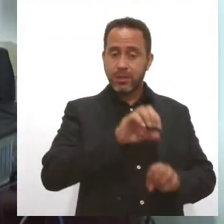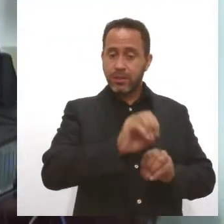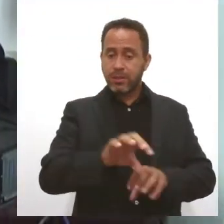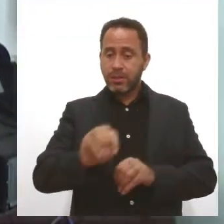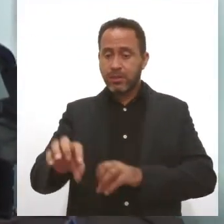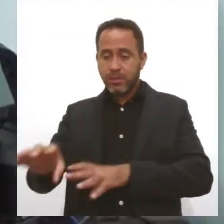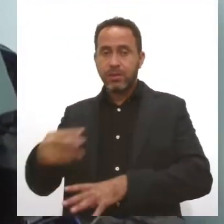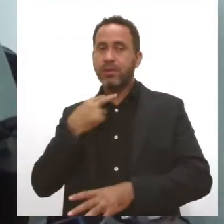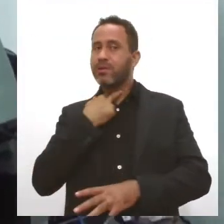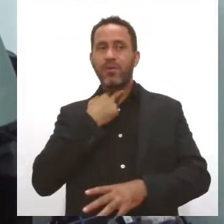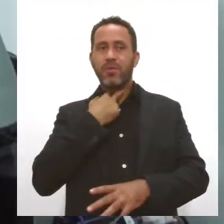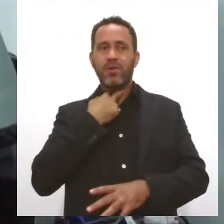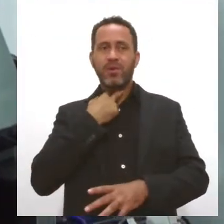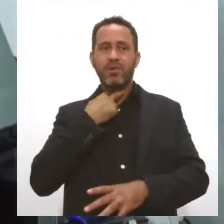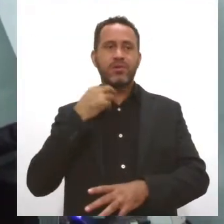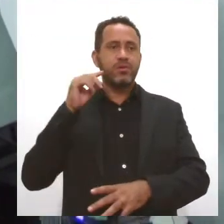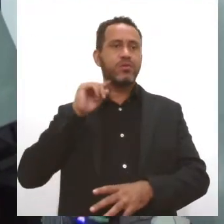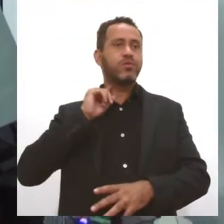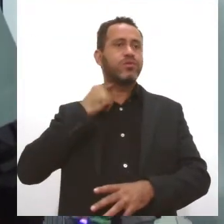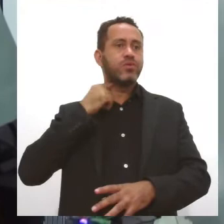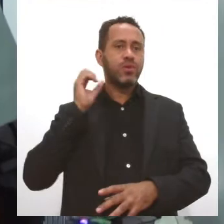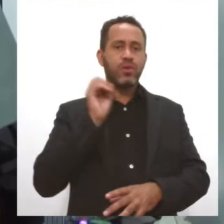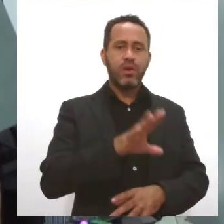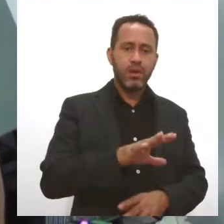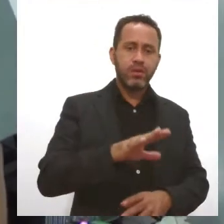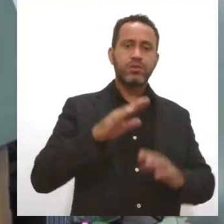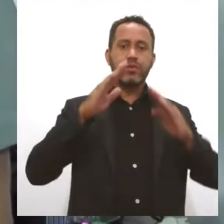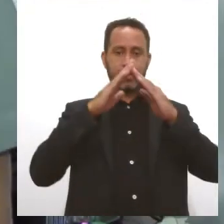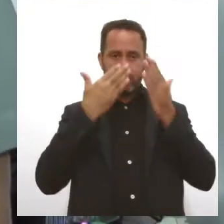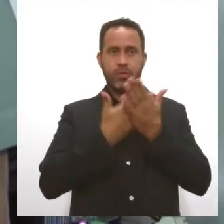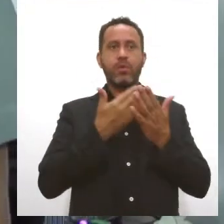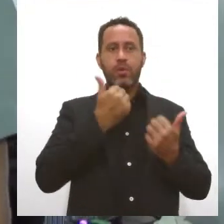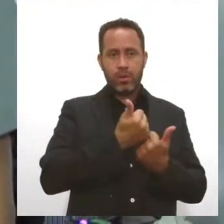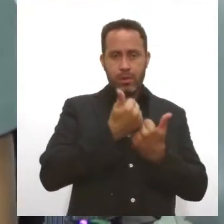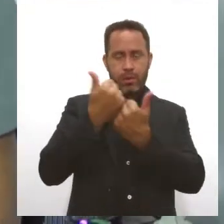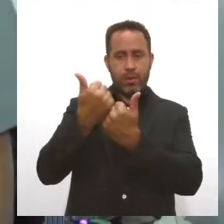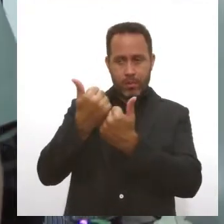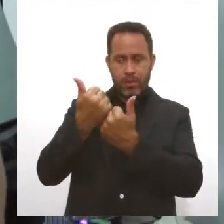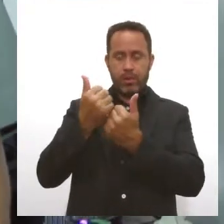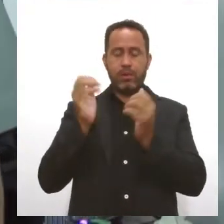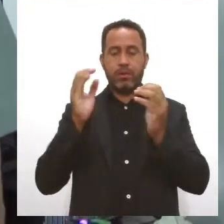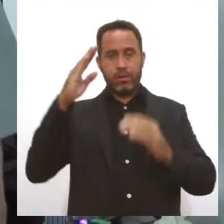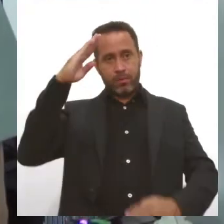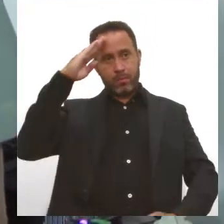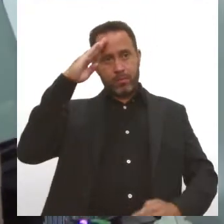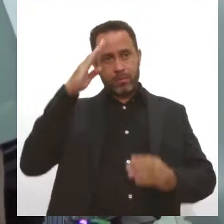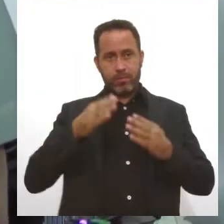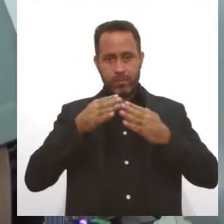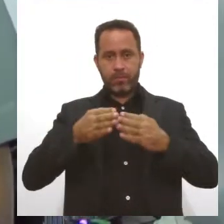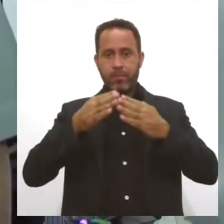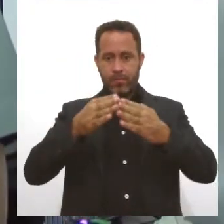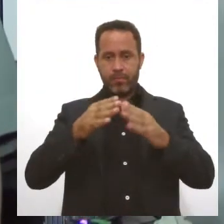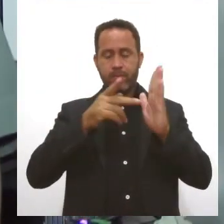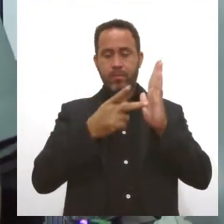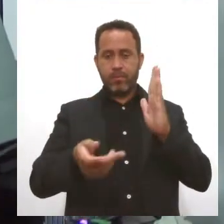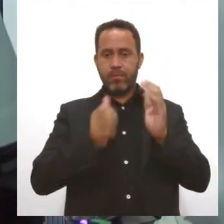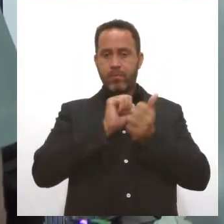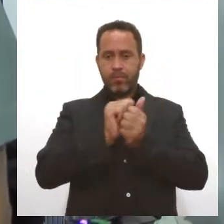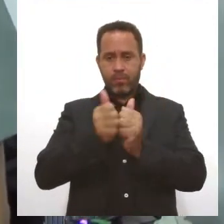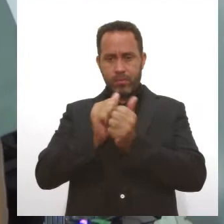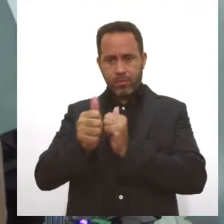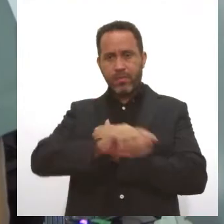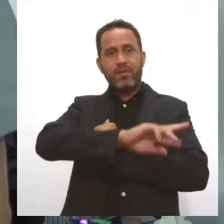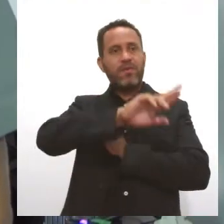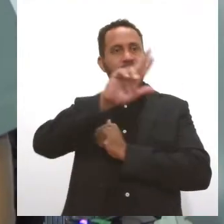escolas. Nós temos feito esse trabalho, nós temos aqui uma escola que é apoiada pela Marinha, através do programa de esportes. Essas crianças têm várias